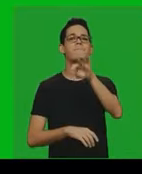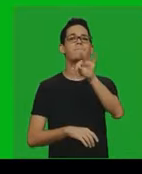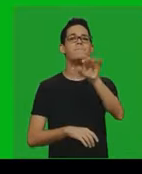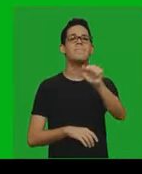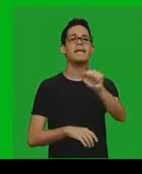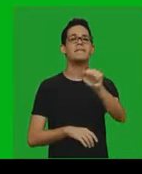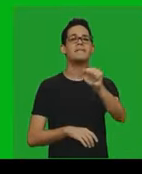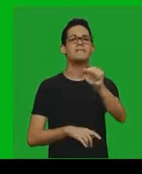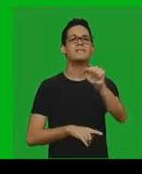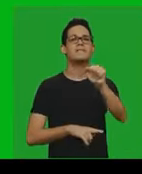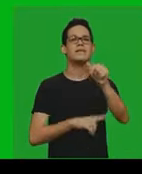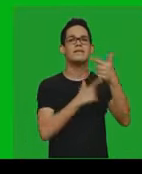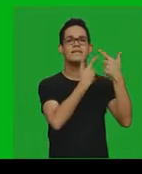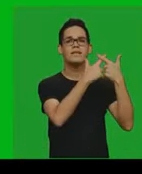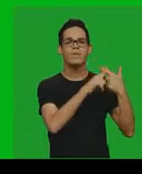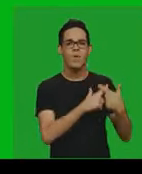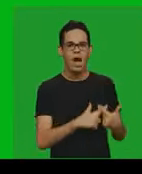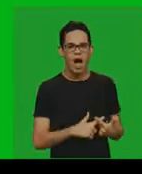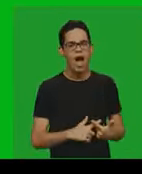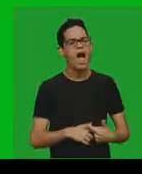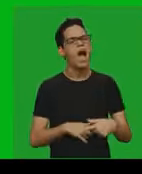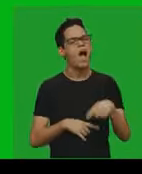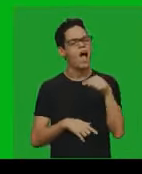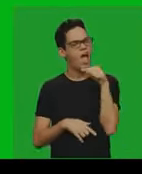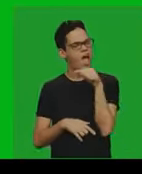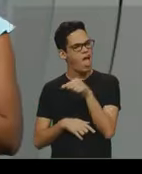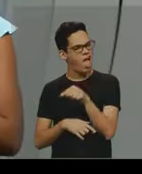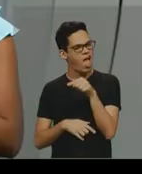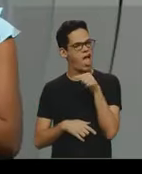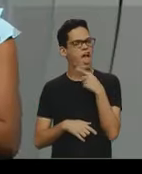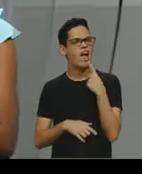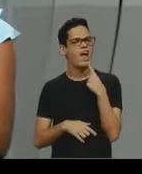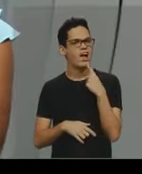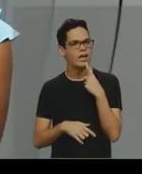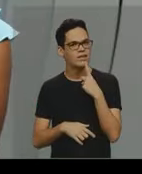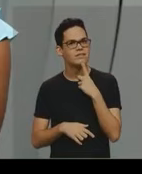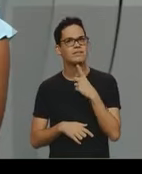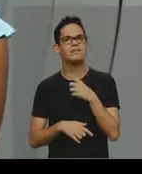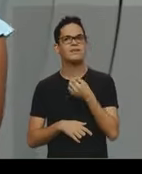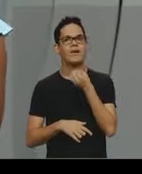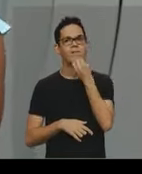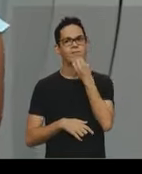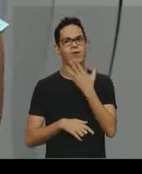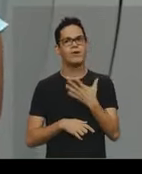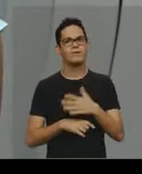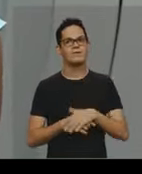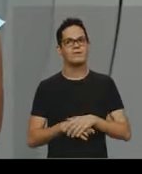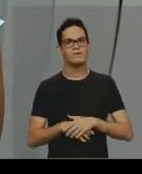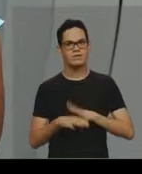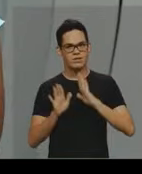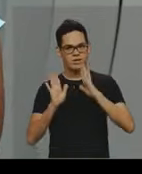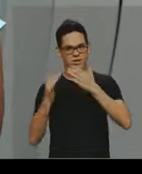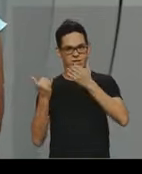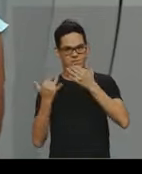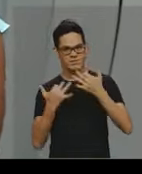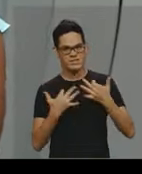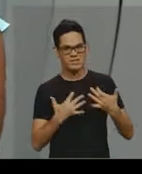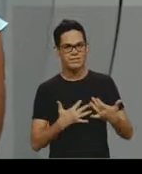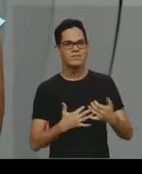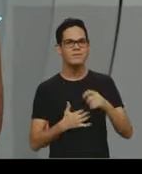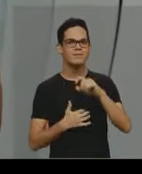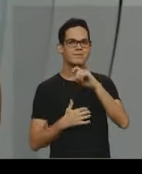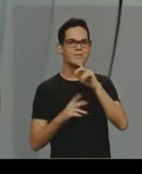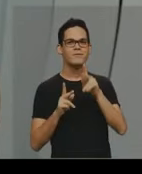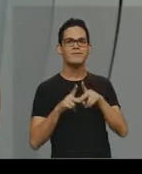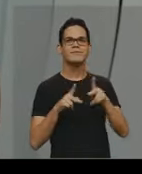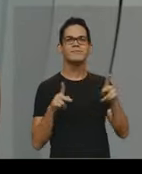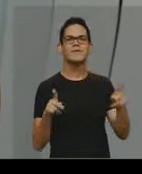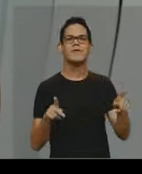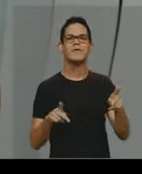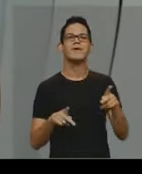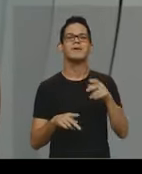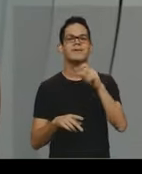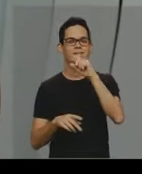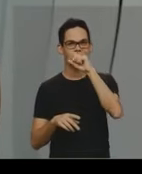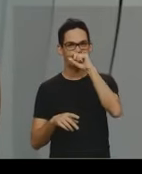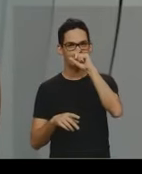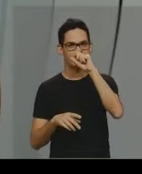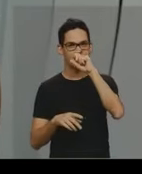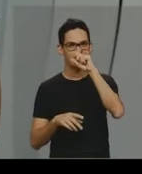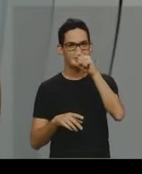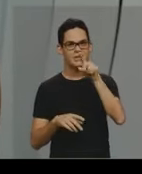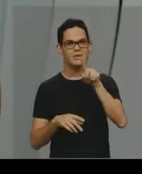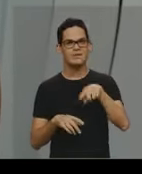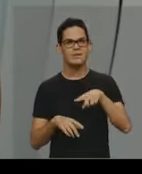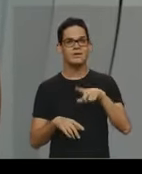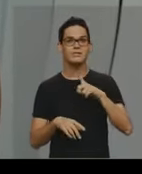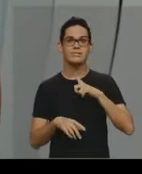nono ano. Nossa, a metalinguagem também foi muito falado aqui, né, professora Rosa, porque a gente tem a função